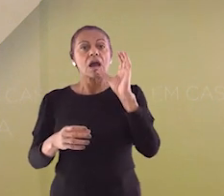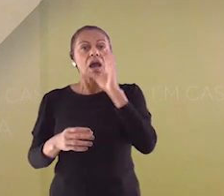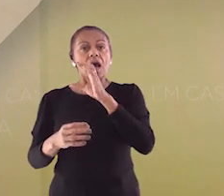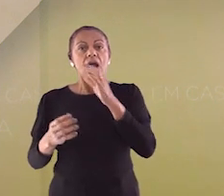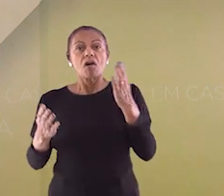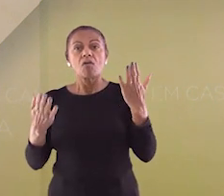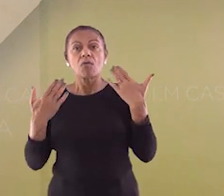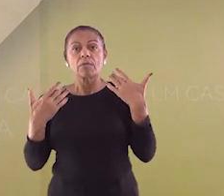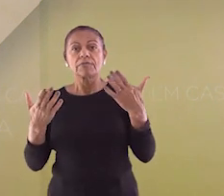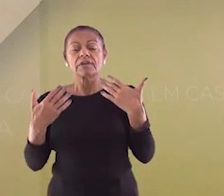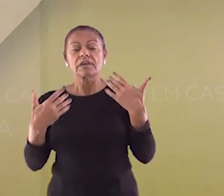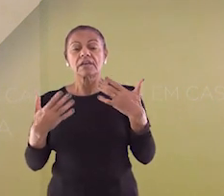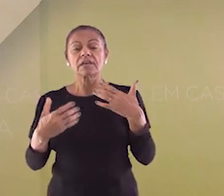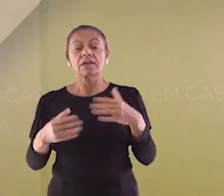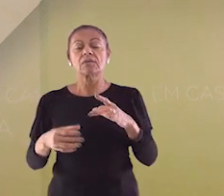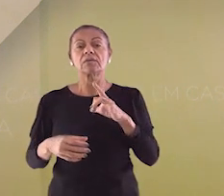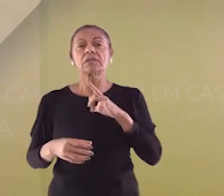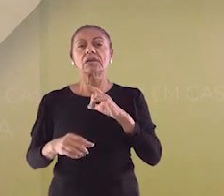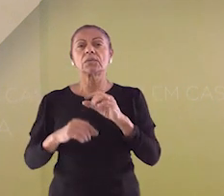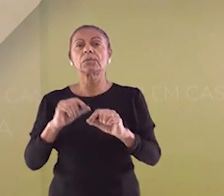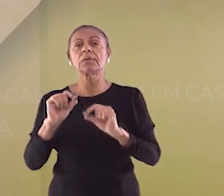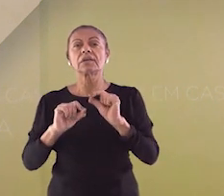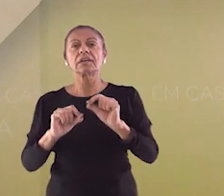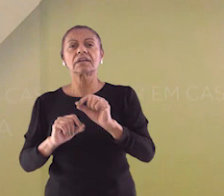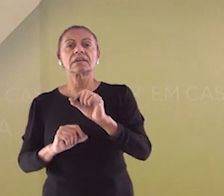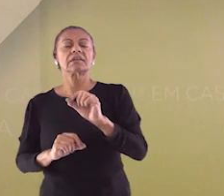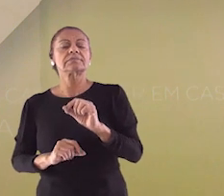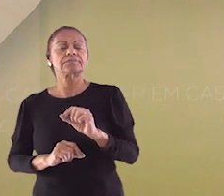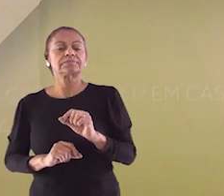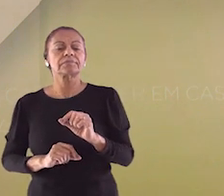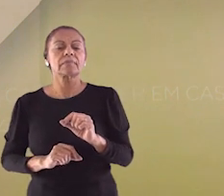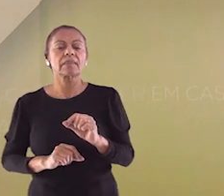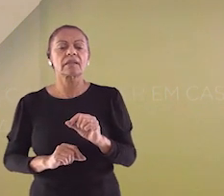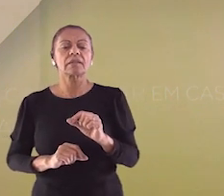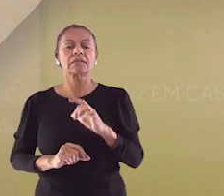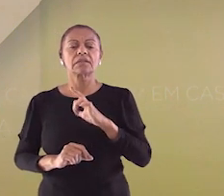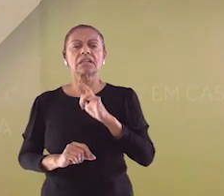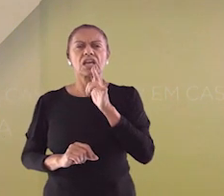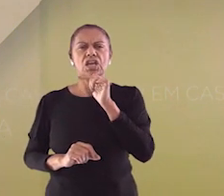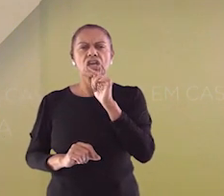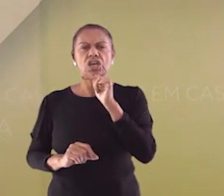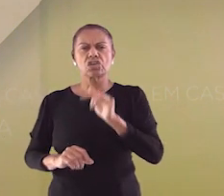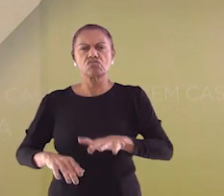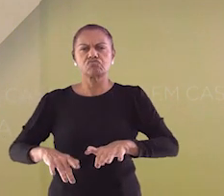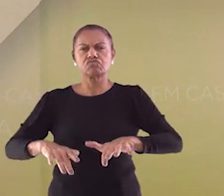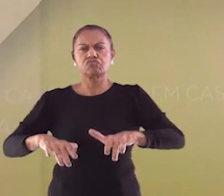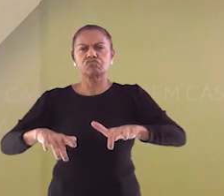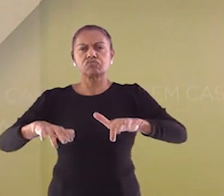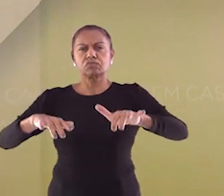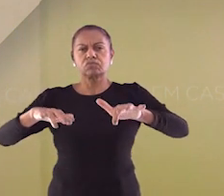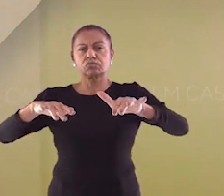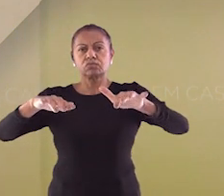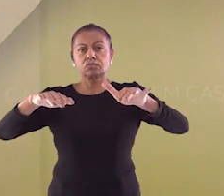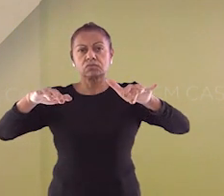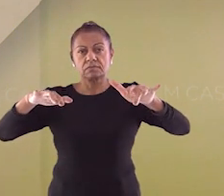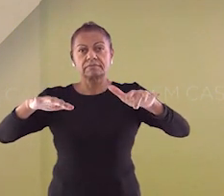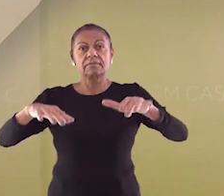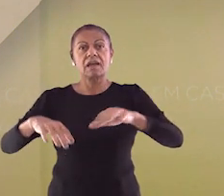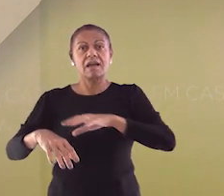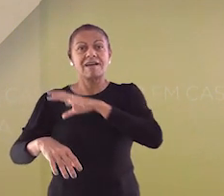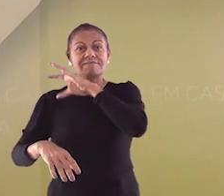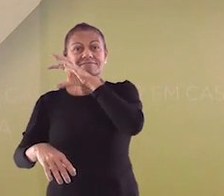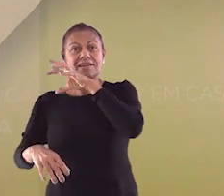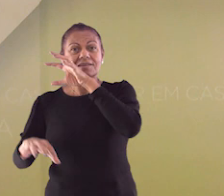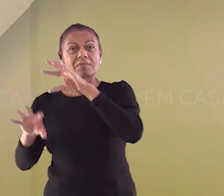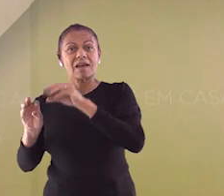migrações. No verão, ocorrem migrações sazionais, por causa das cheias do rio Paraguai